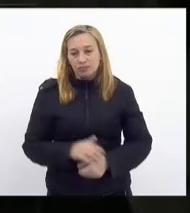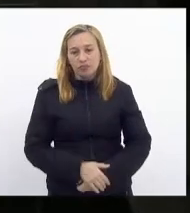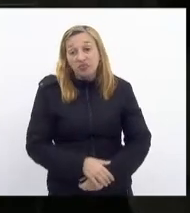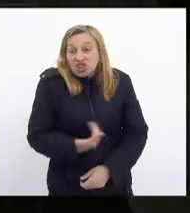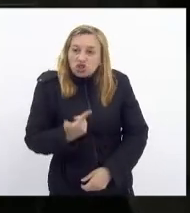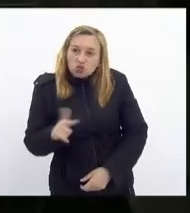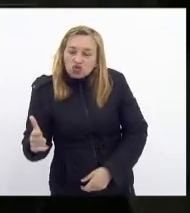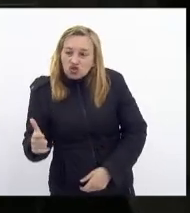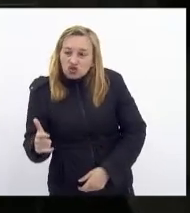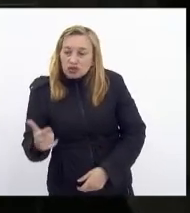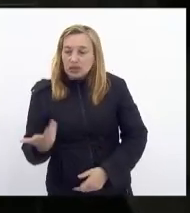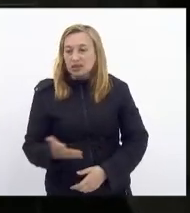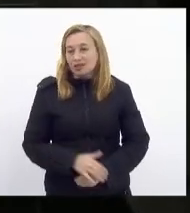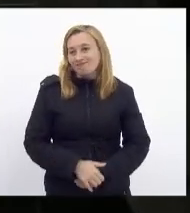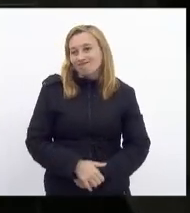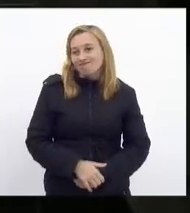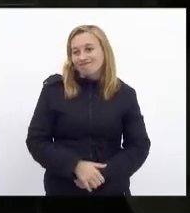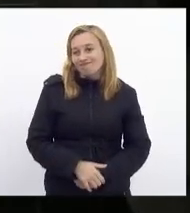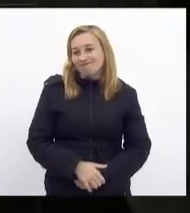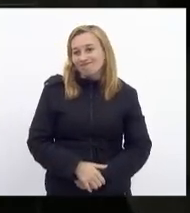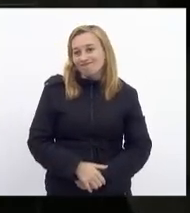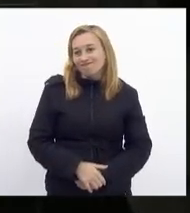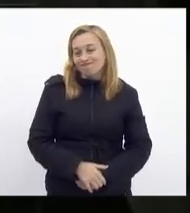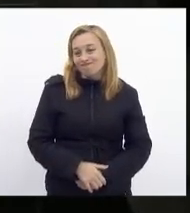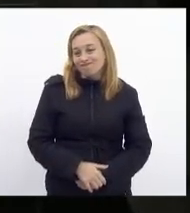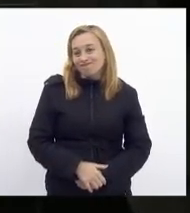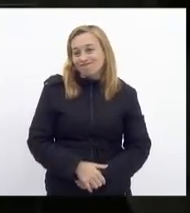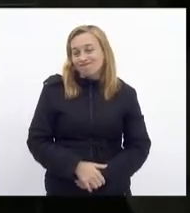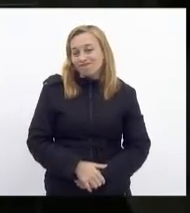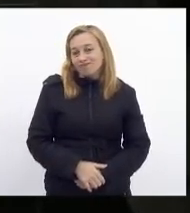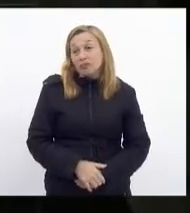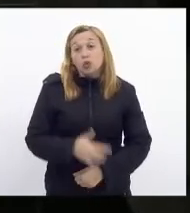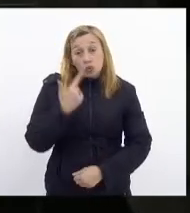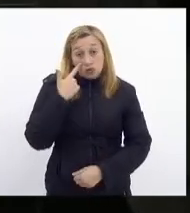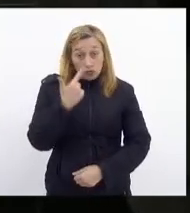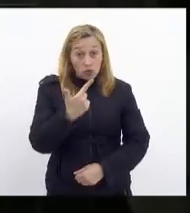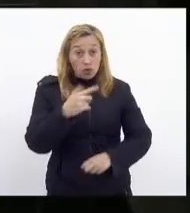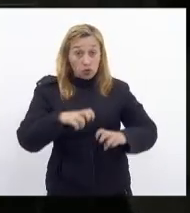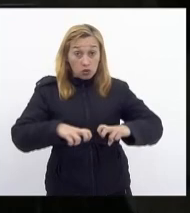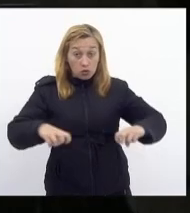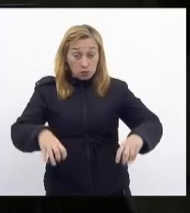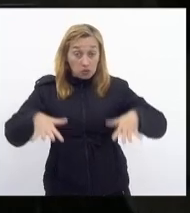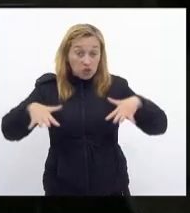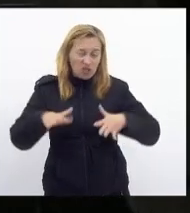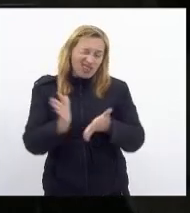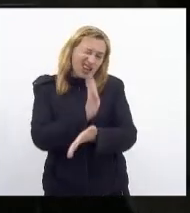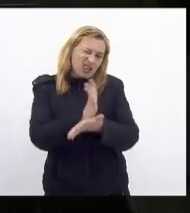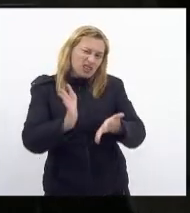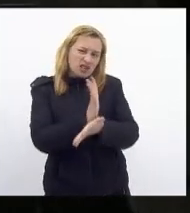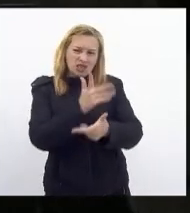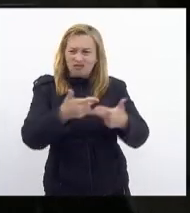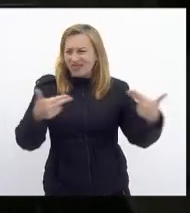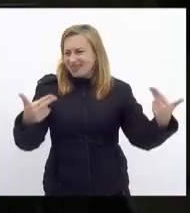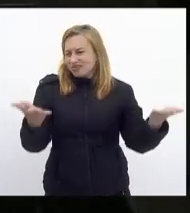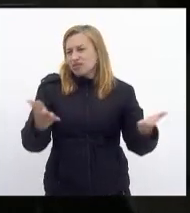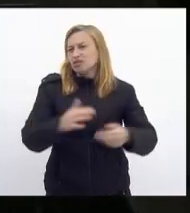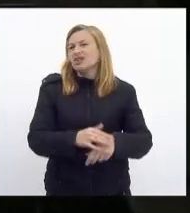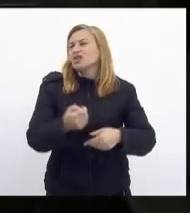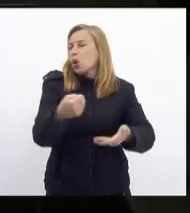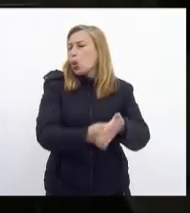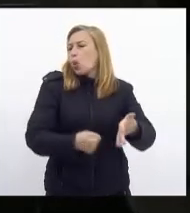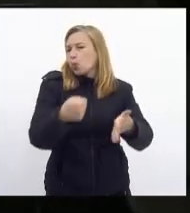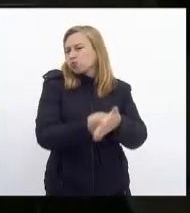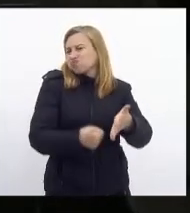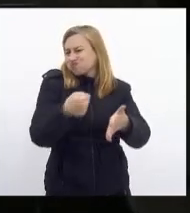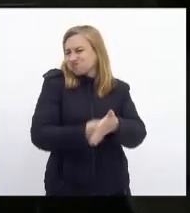tivesse havido e a senhora assistiu aqui em plenário diversas vezes essa luta